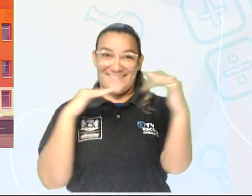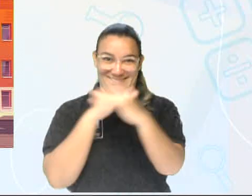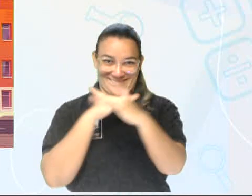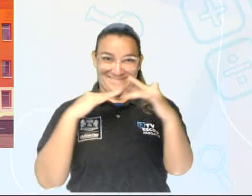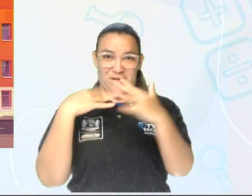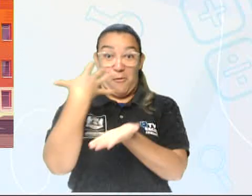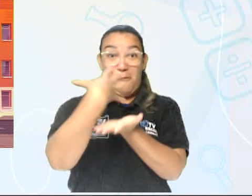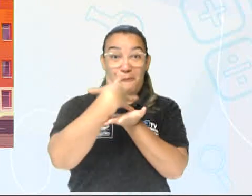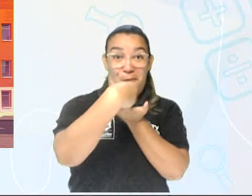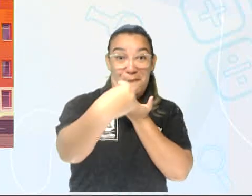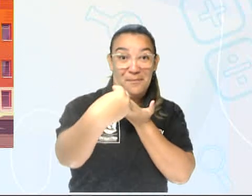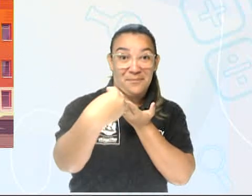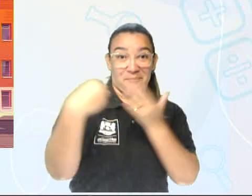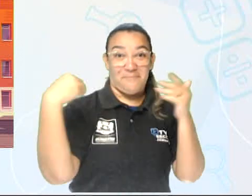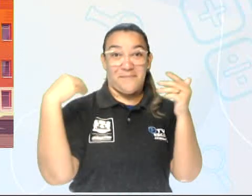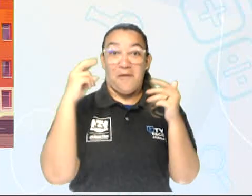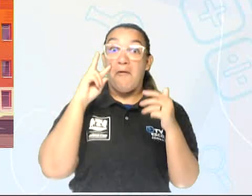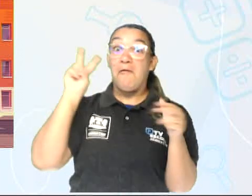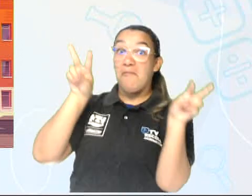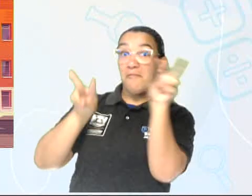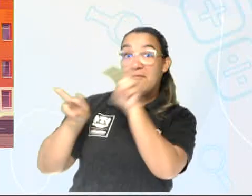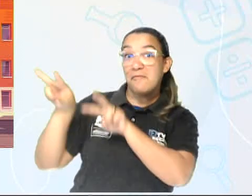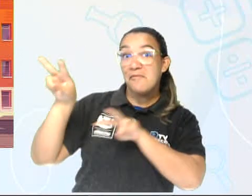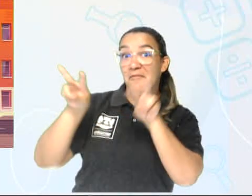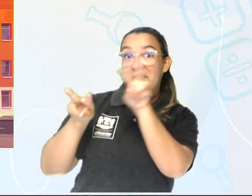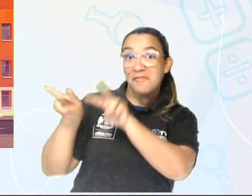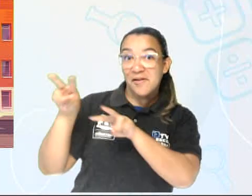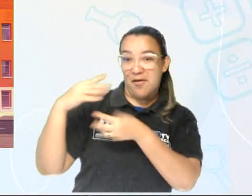City, mais uma vez.